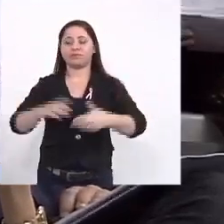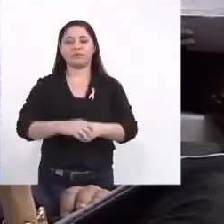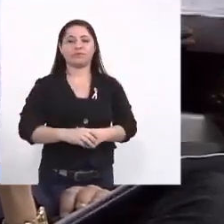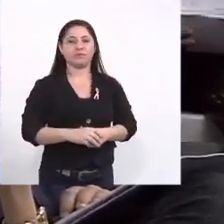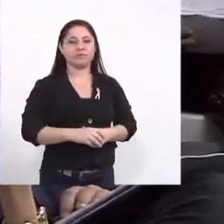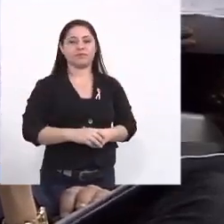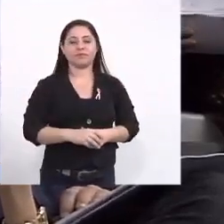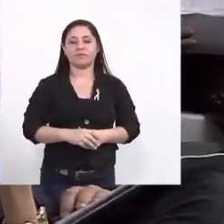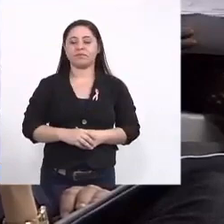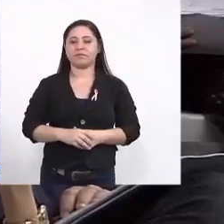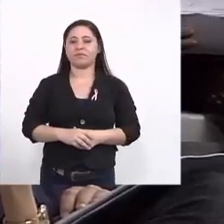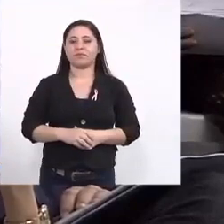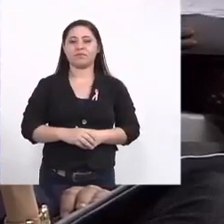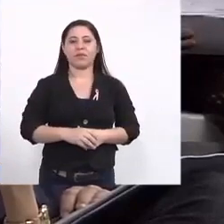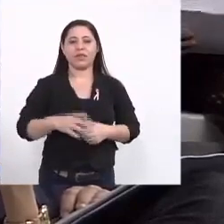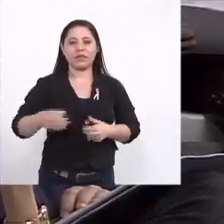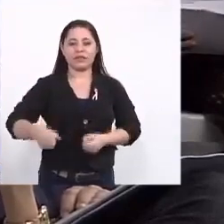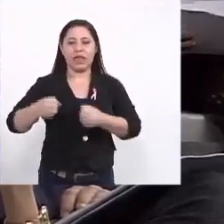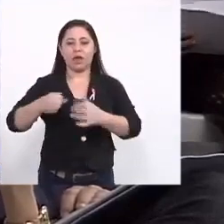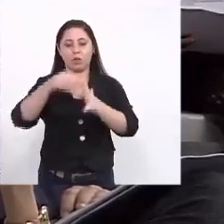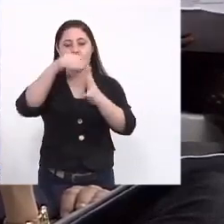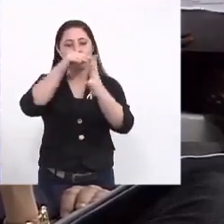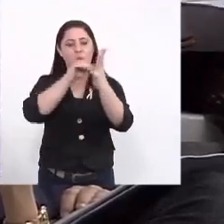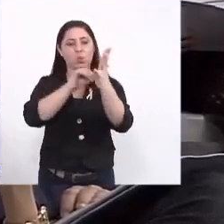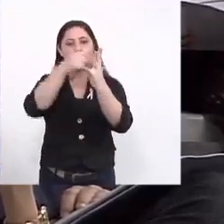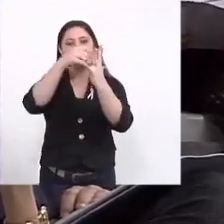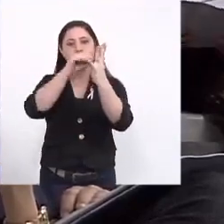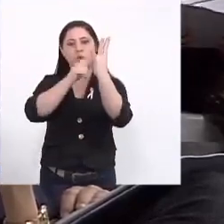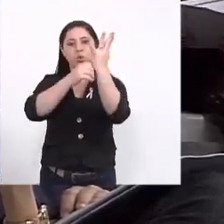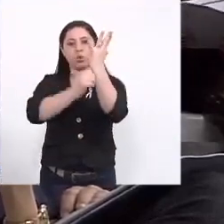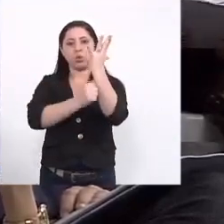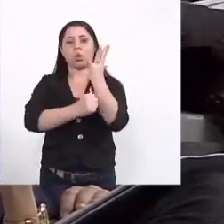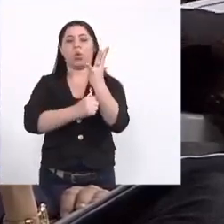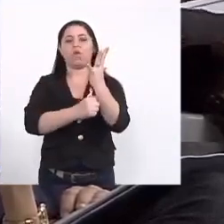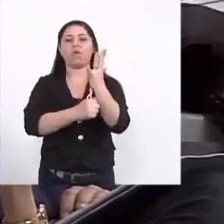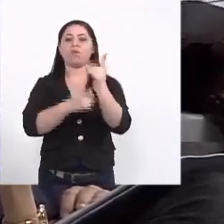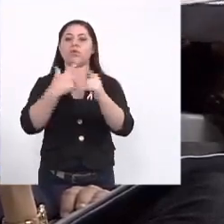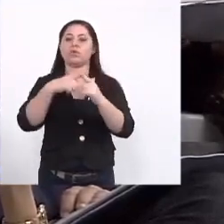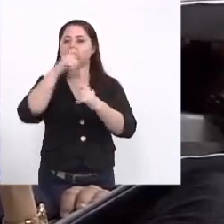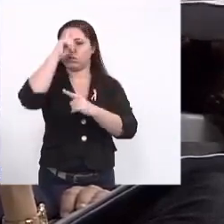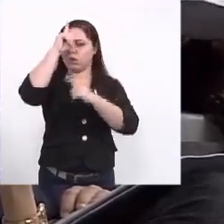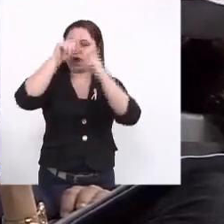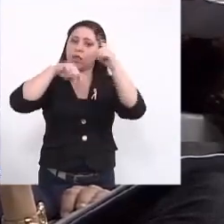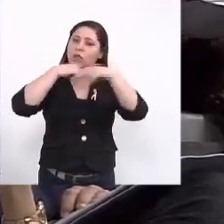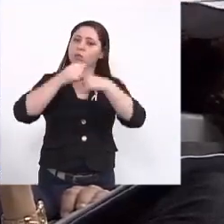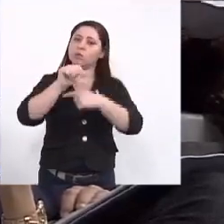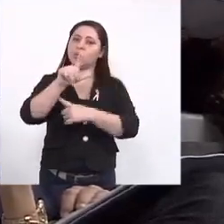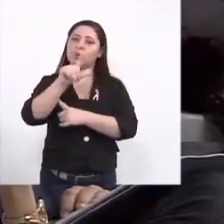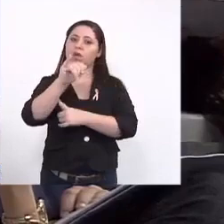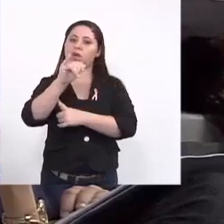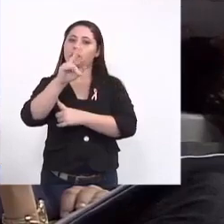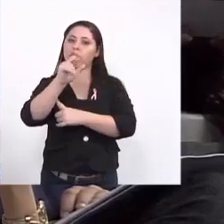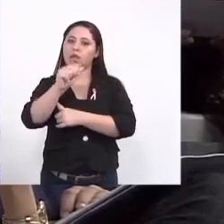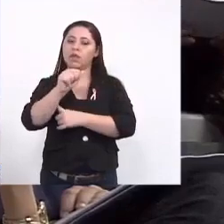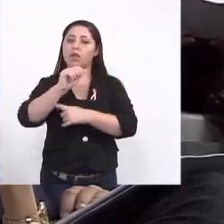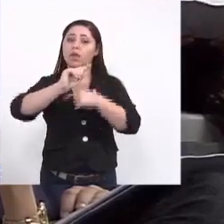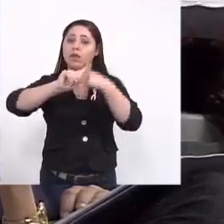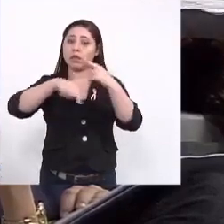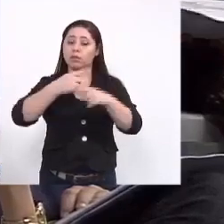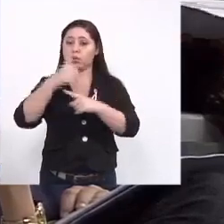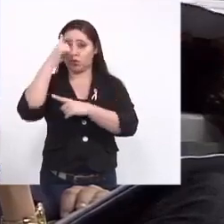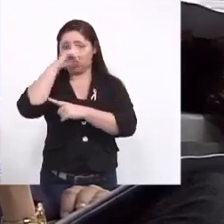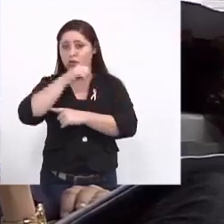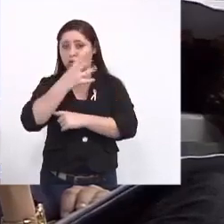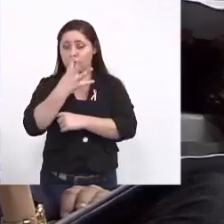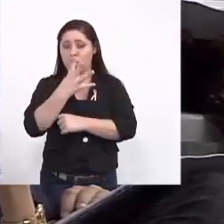sacos de lixo luvas porque a nossa ideia é após o Lira que também vai ser realizado a partir do